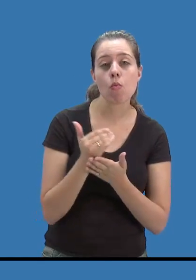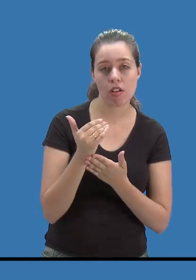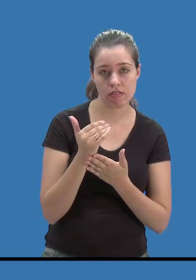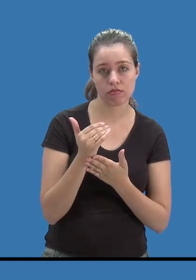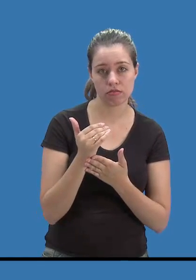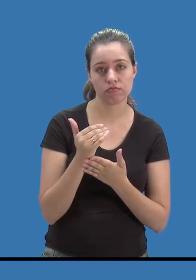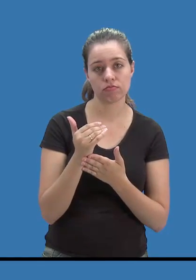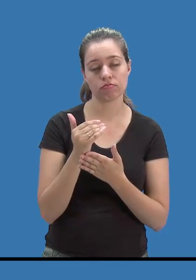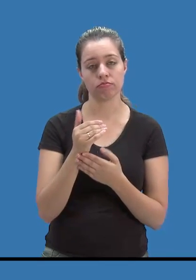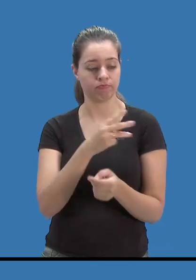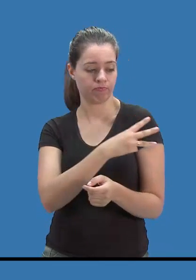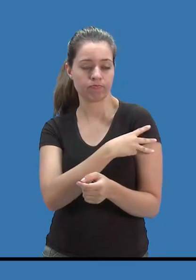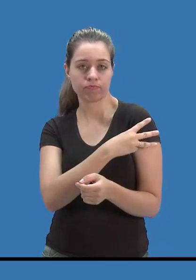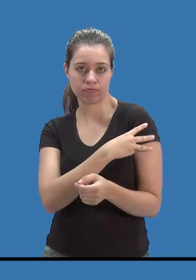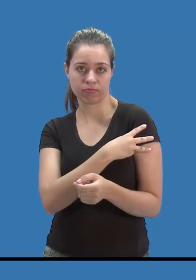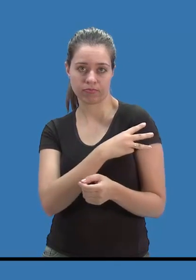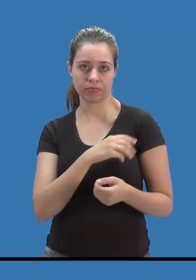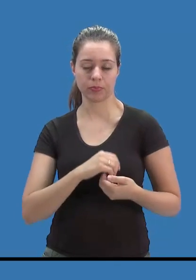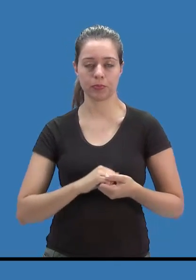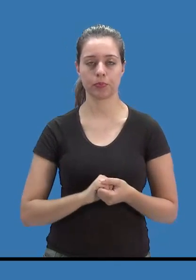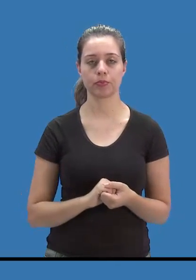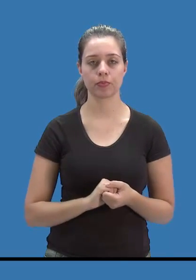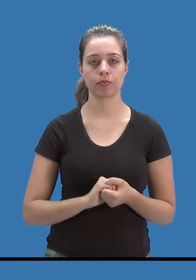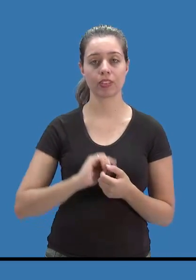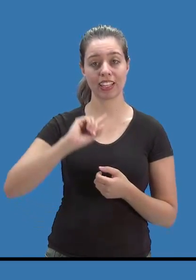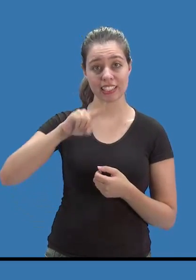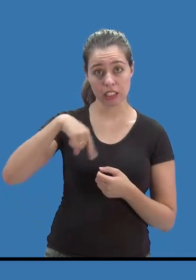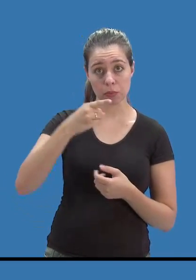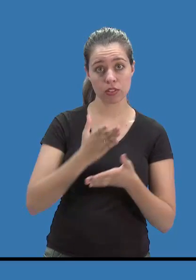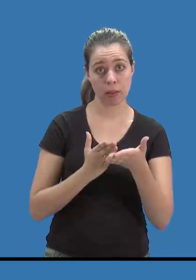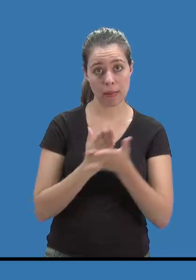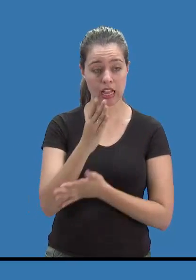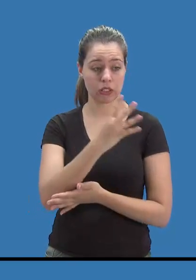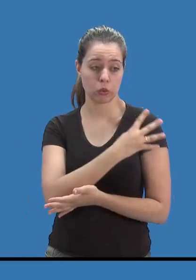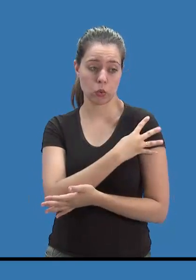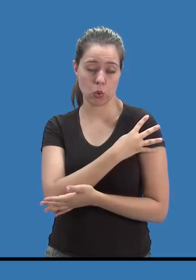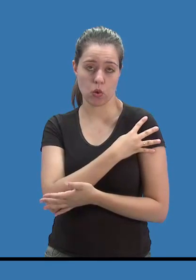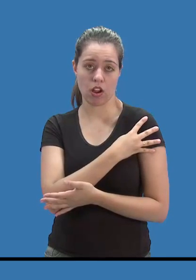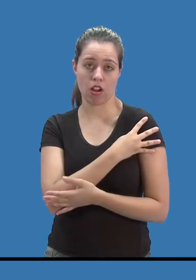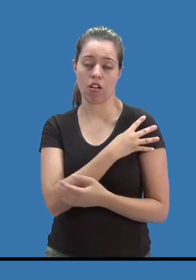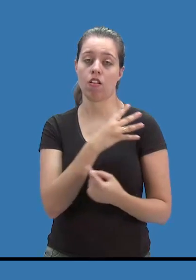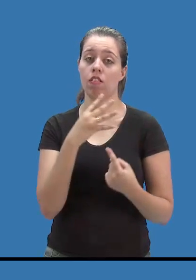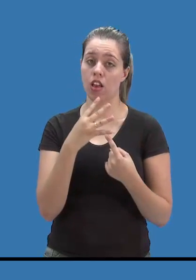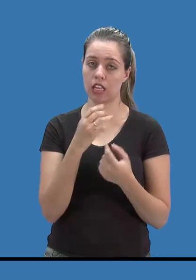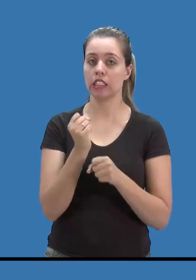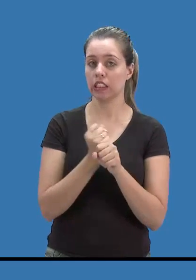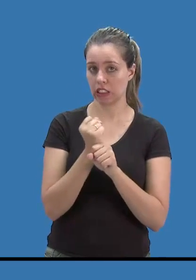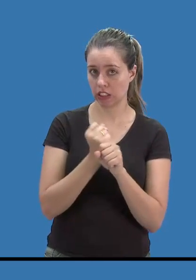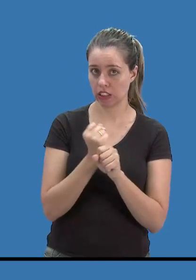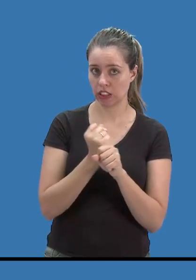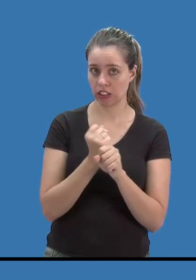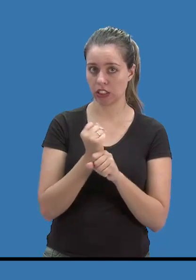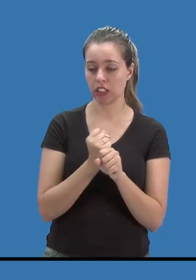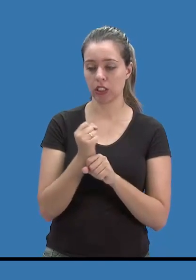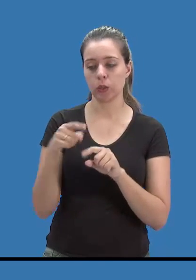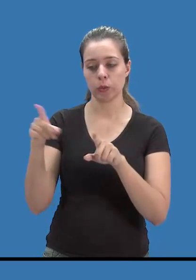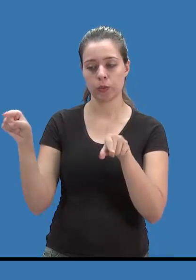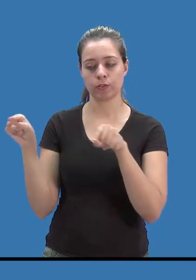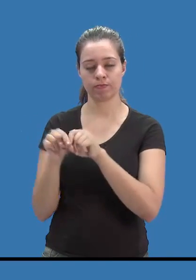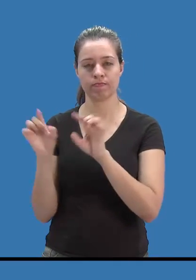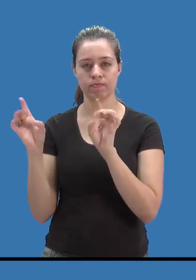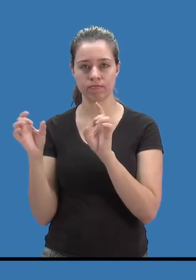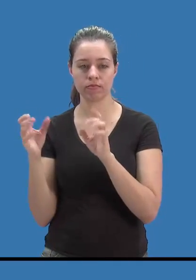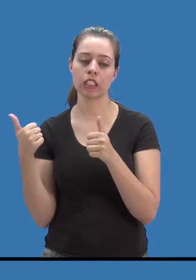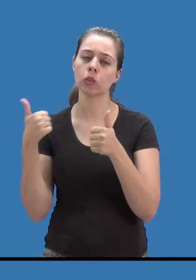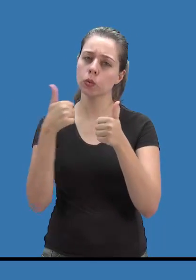no terceiro ano. Os alunos passam para o quarto ano e durante esse ano letivo do quarto ano, os facilitadores